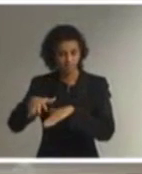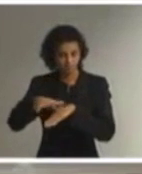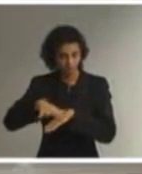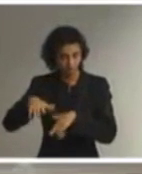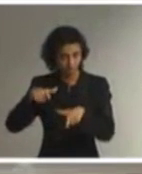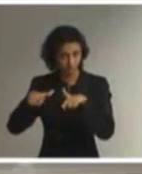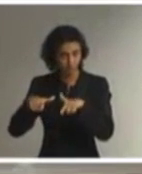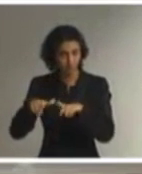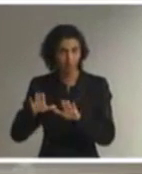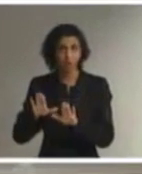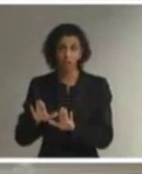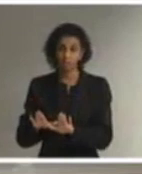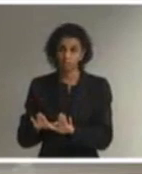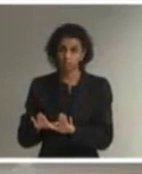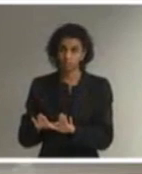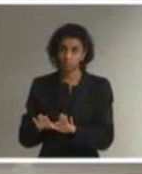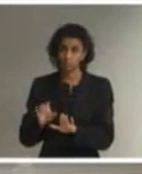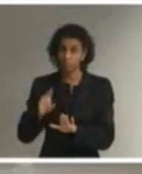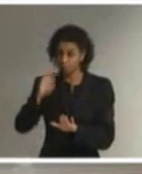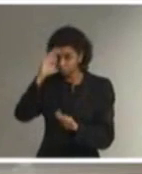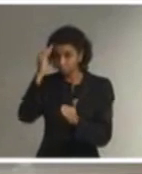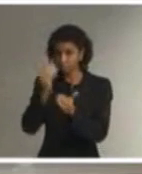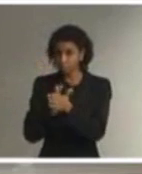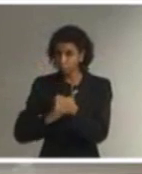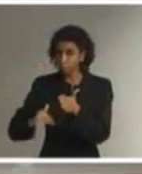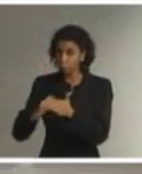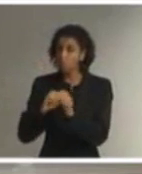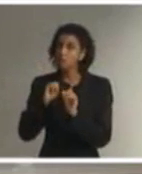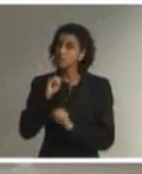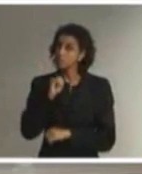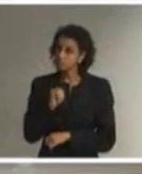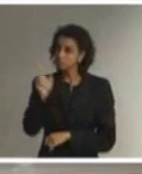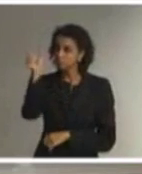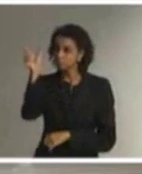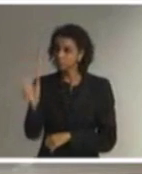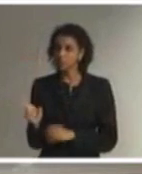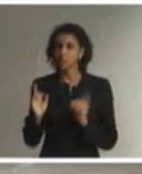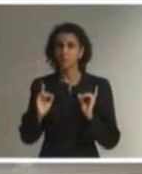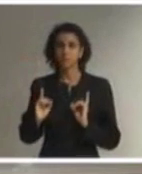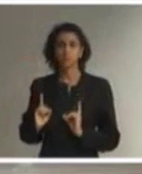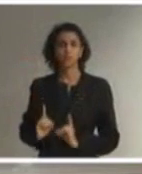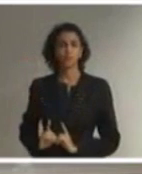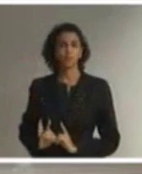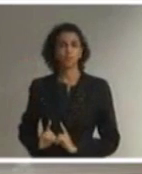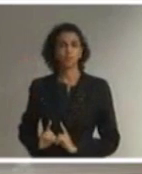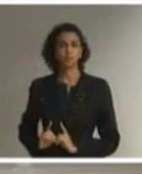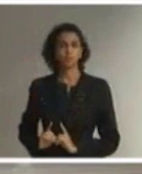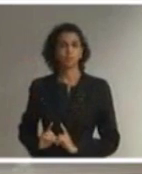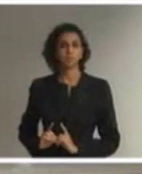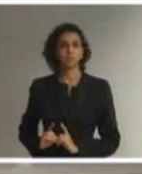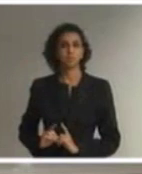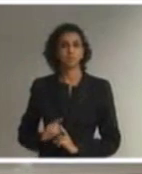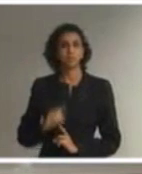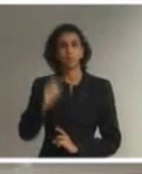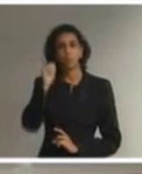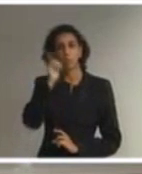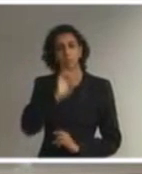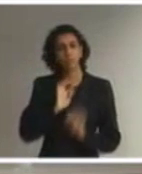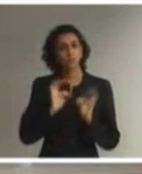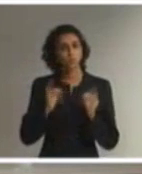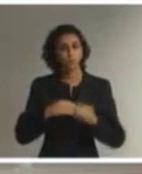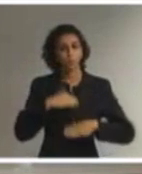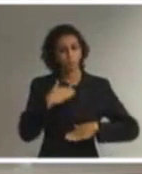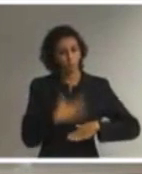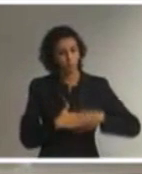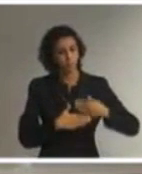só estará completo se esta pessoa perpassar todo aquele rito